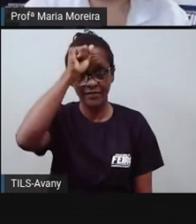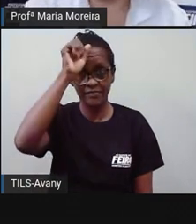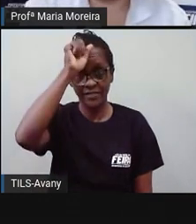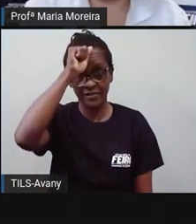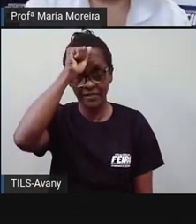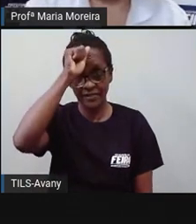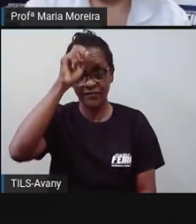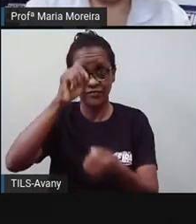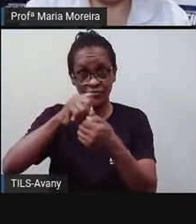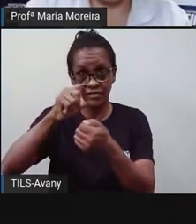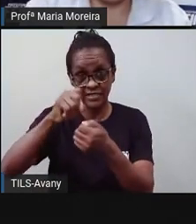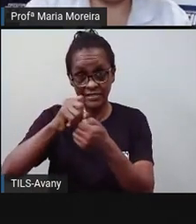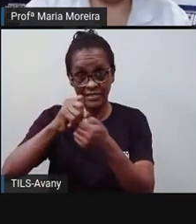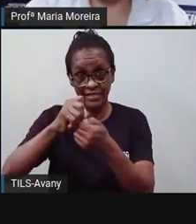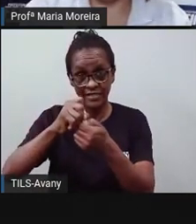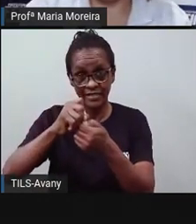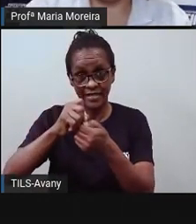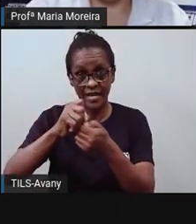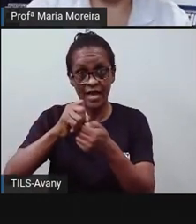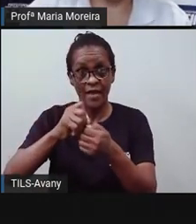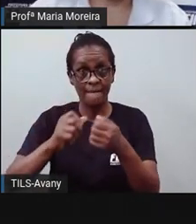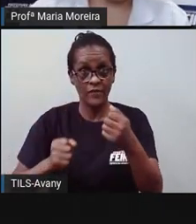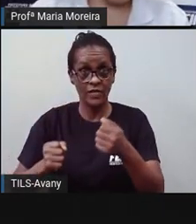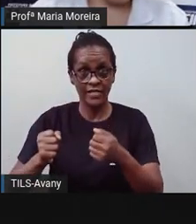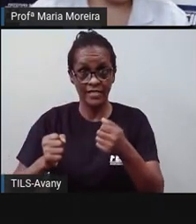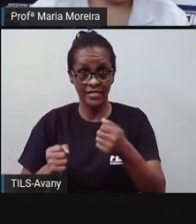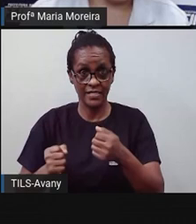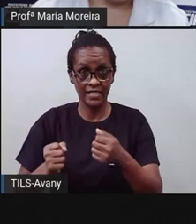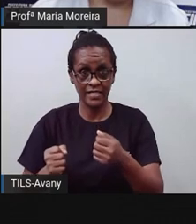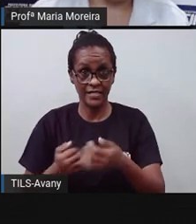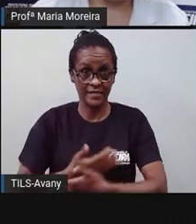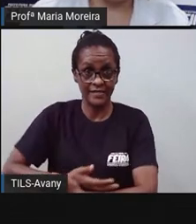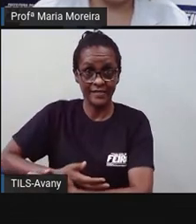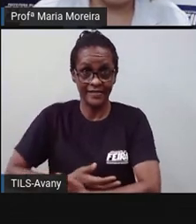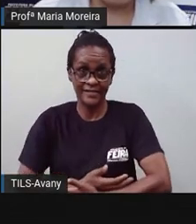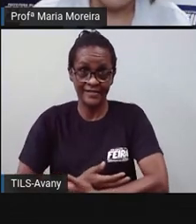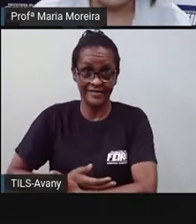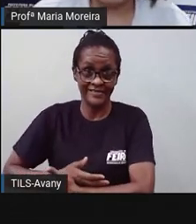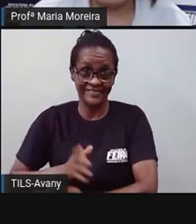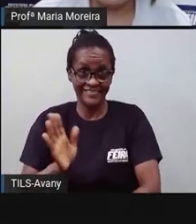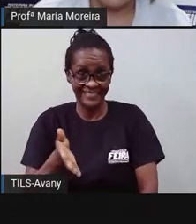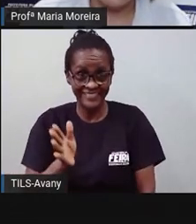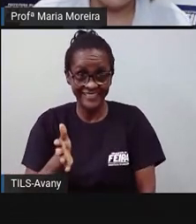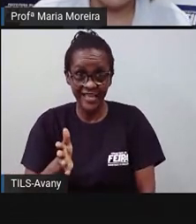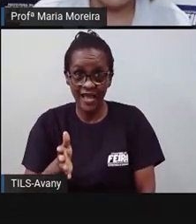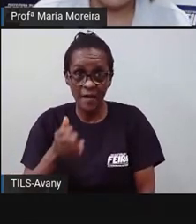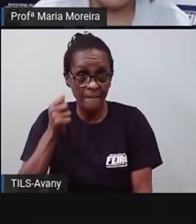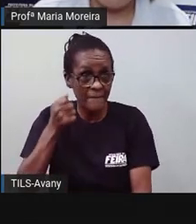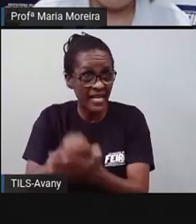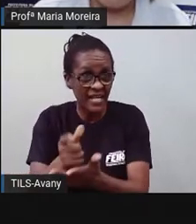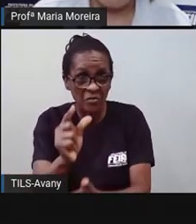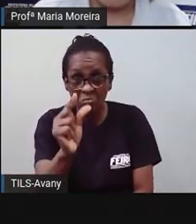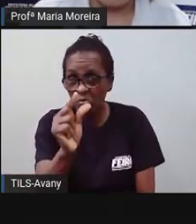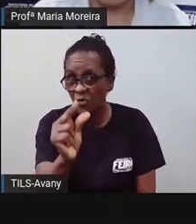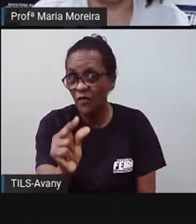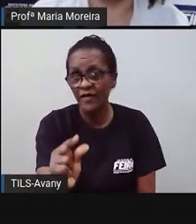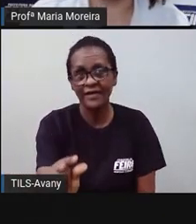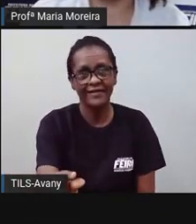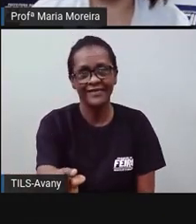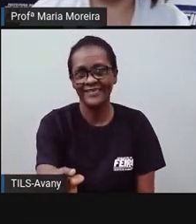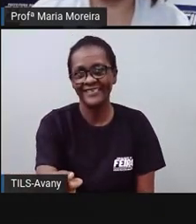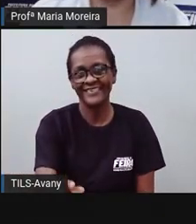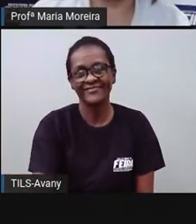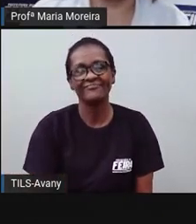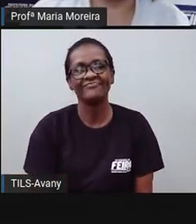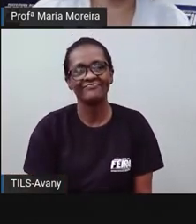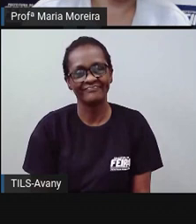Abayomi. Que bonequinha maravilhosa. E outra, né, gente? O custo baixíssimo. É